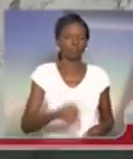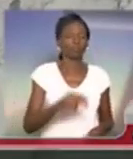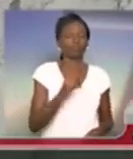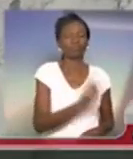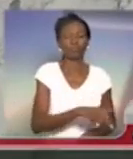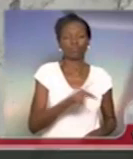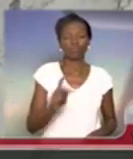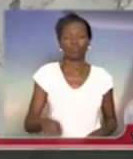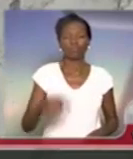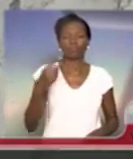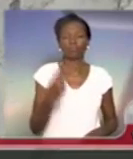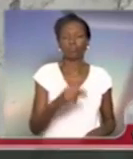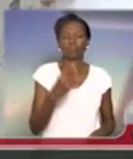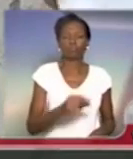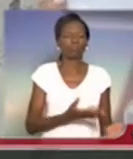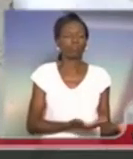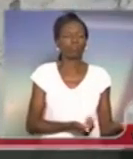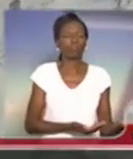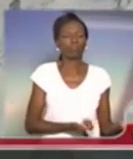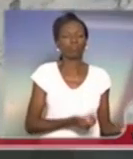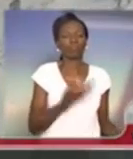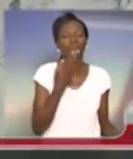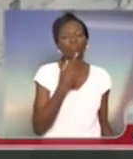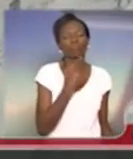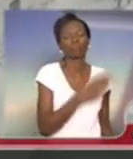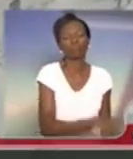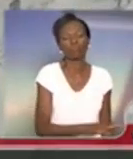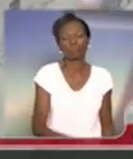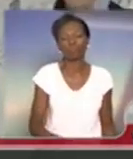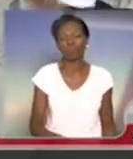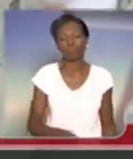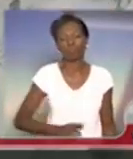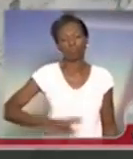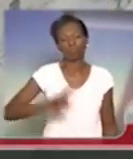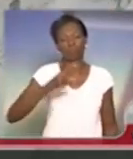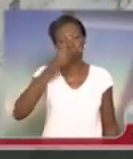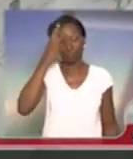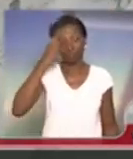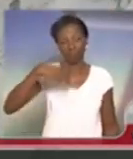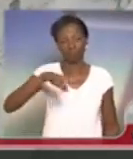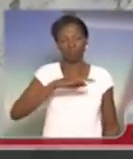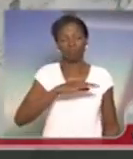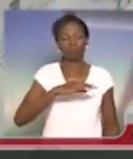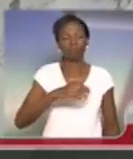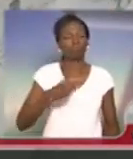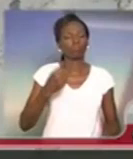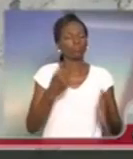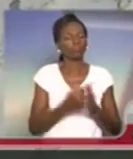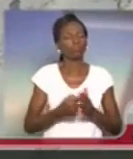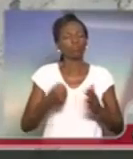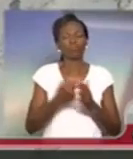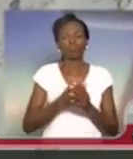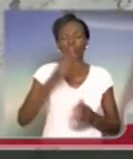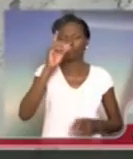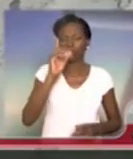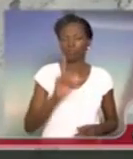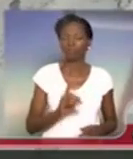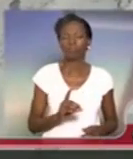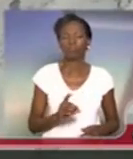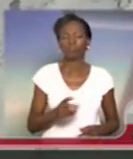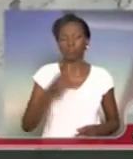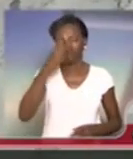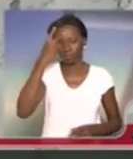crianças e adolescentes, e que também criminaliza pessoas que lutam pelos seus direitos, pessoas que